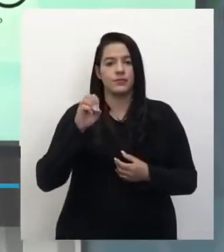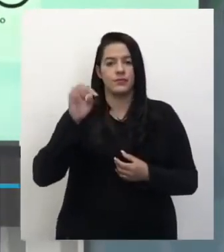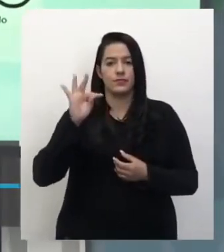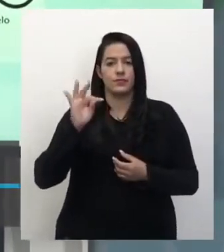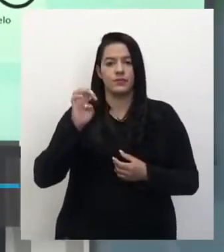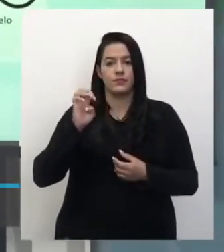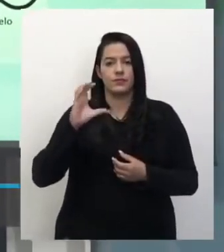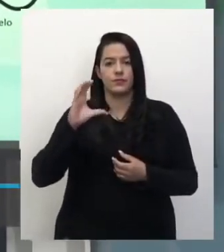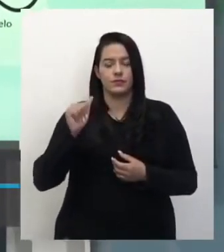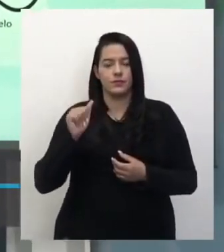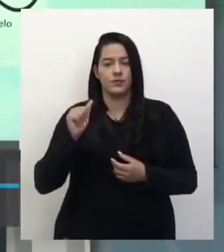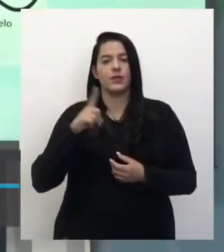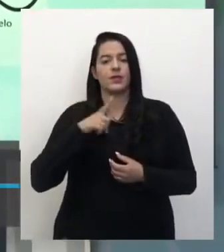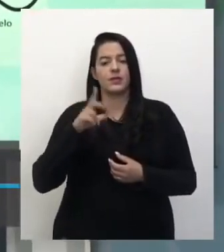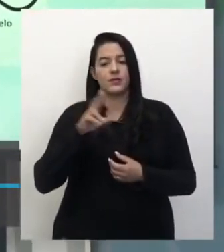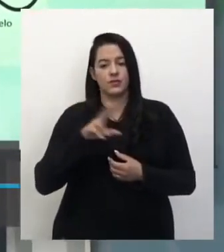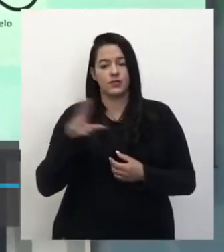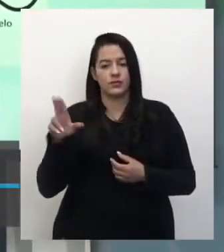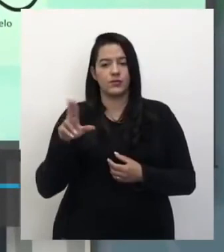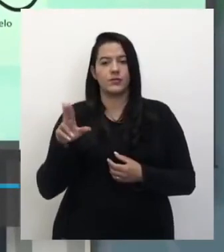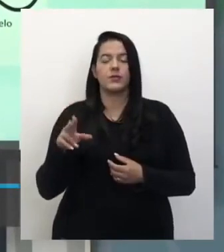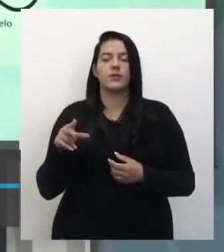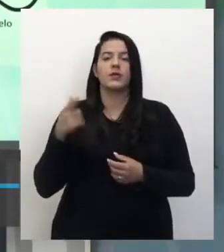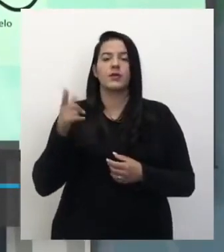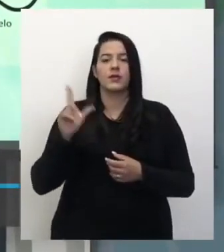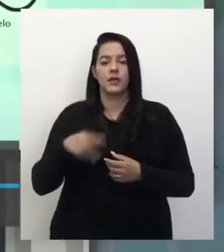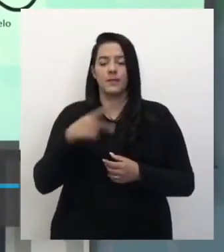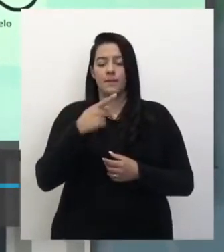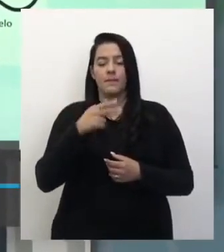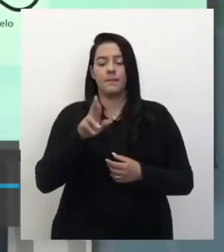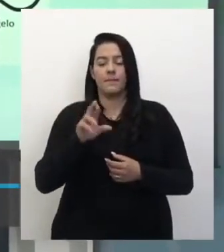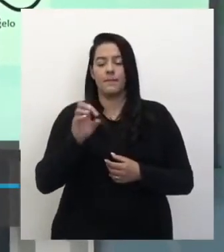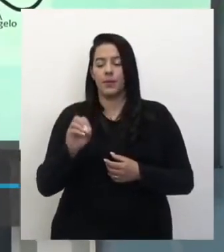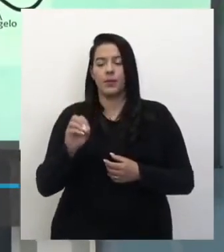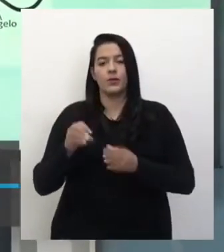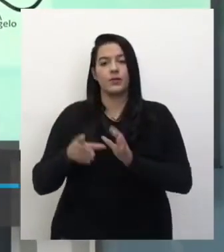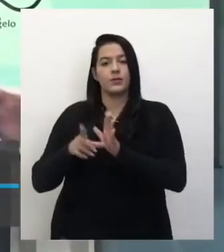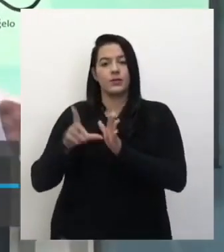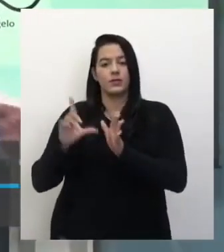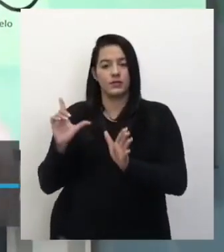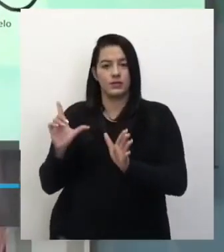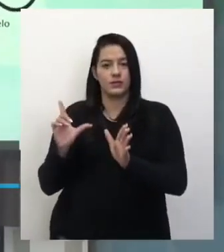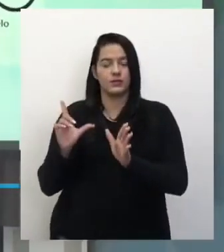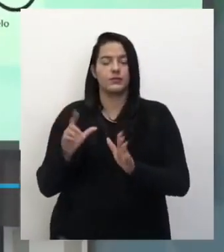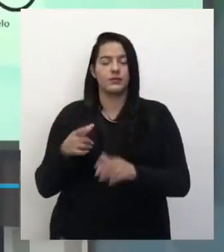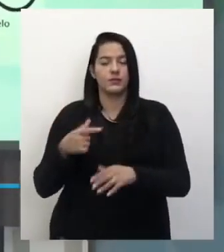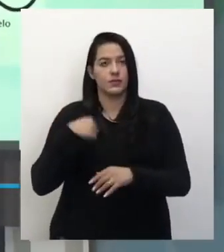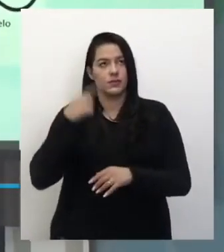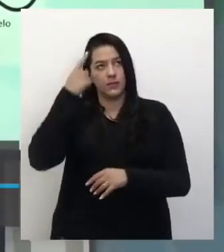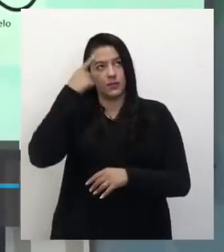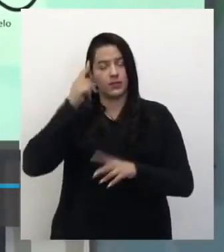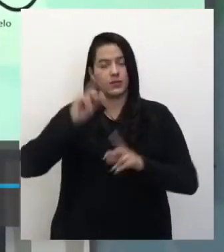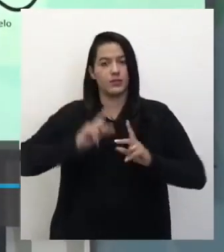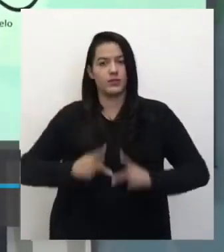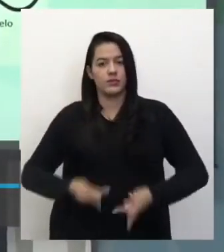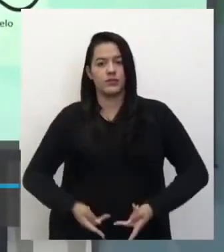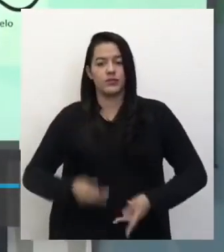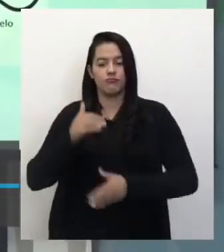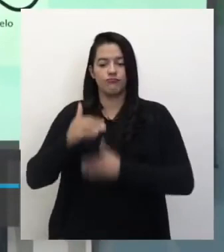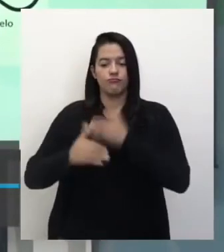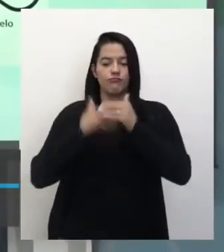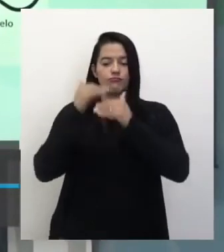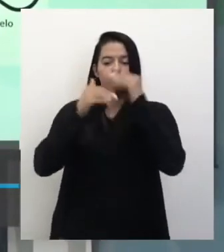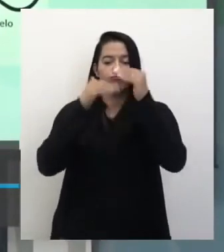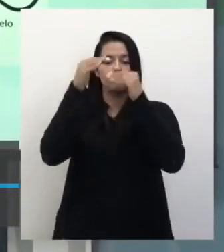nome a esse termo, prodeantes. Né? Se a gente imaginar que os seres vivos vão evoluindo, então, essa célula